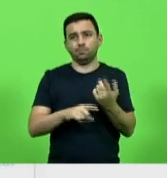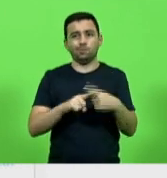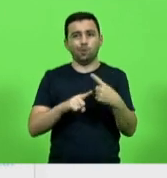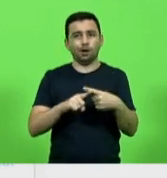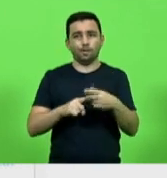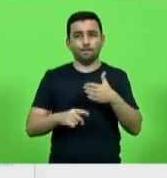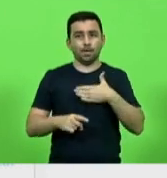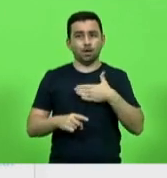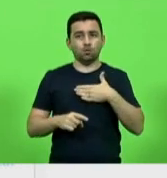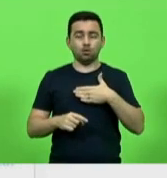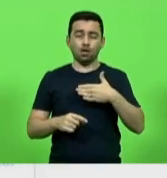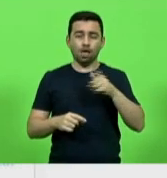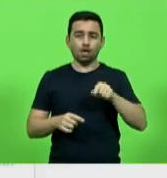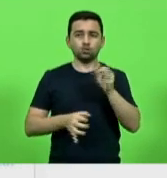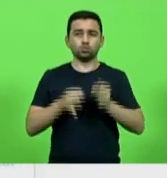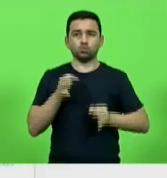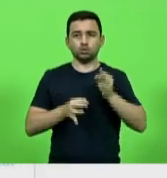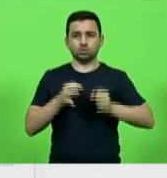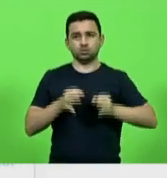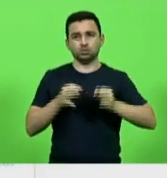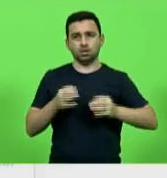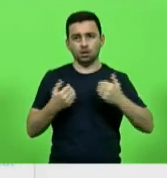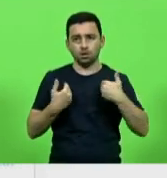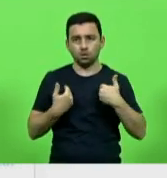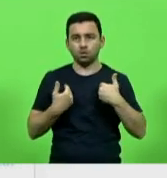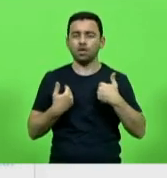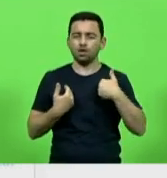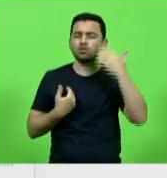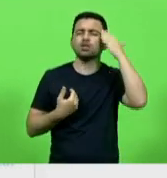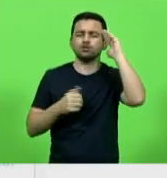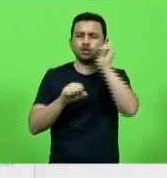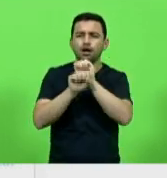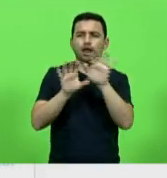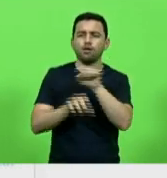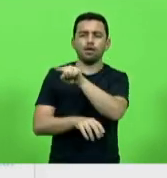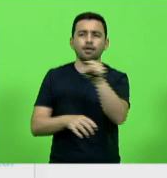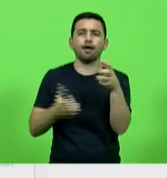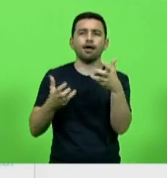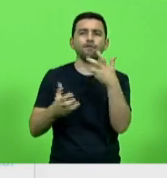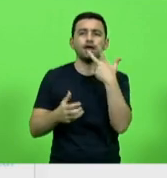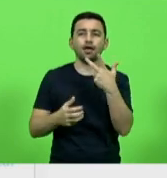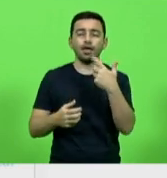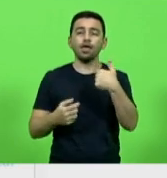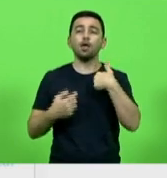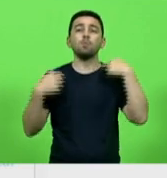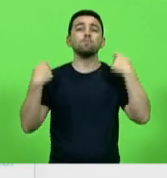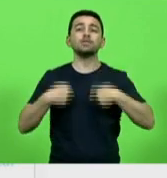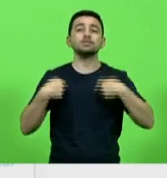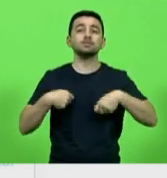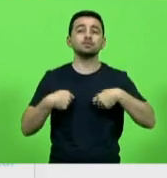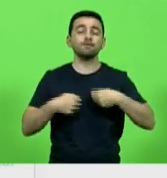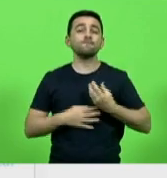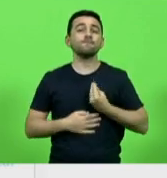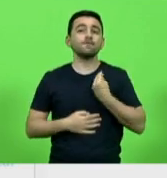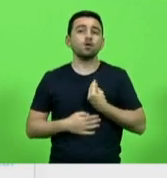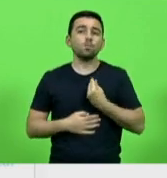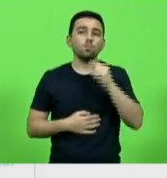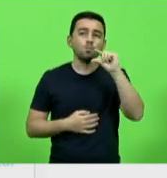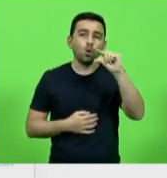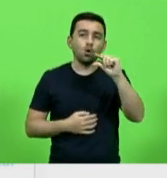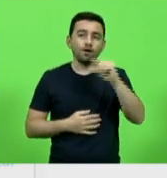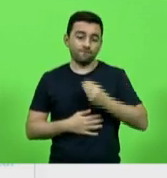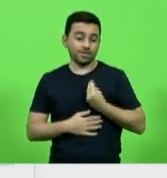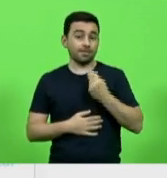função de juiz. Mas eu entendi o que eles queriam dizer, que eu deveria viver um pouco do que eles